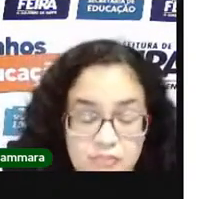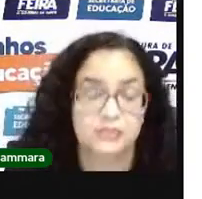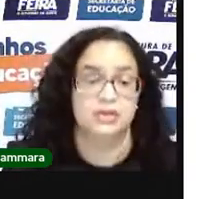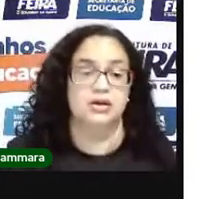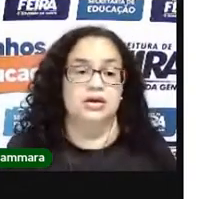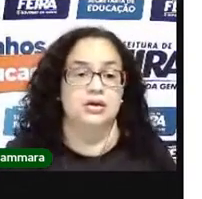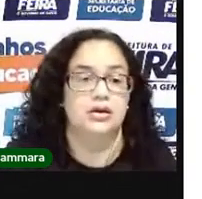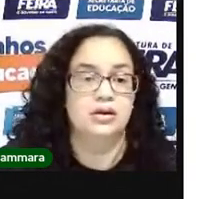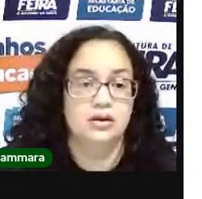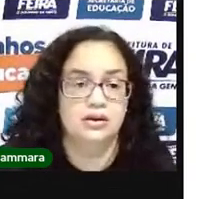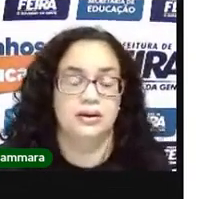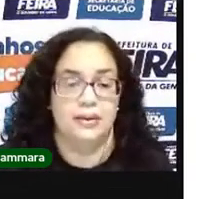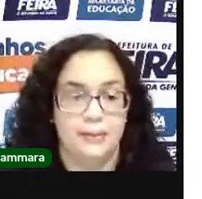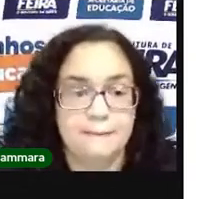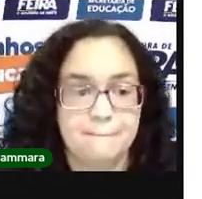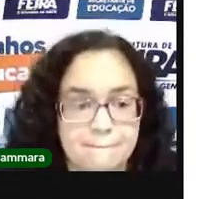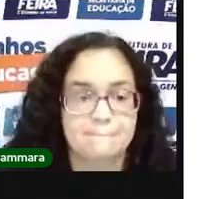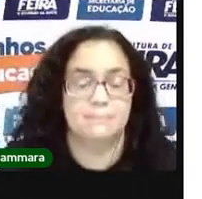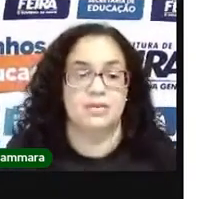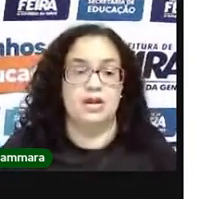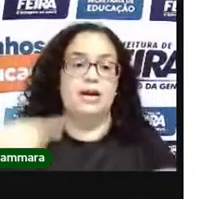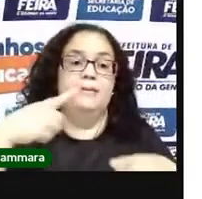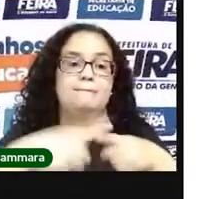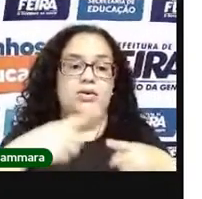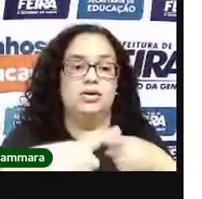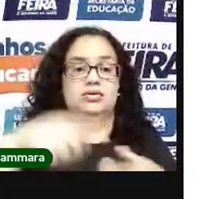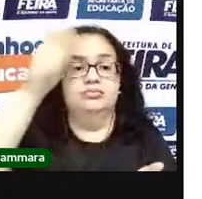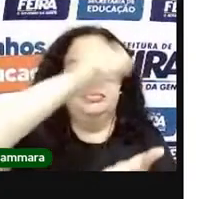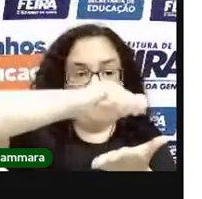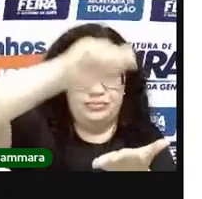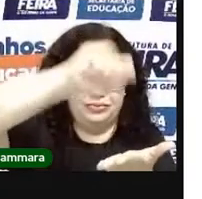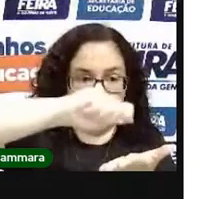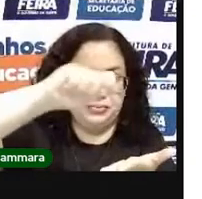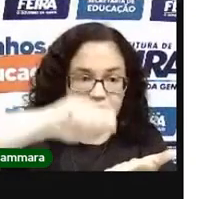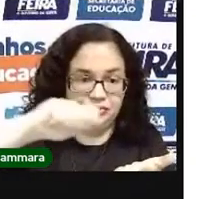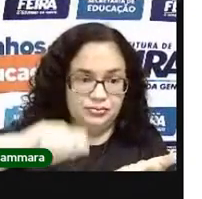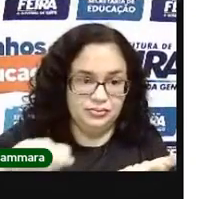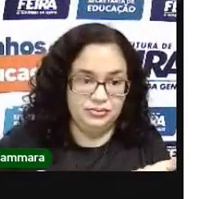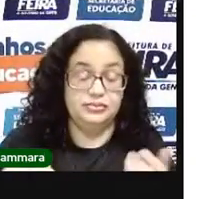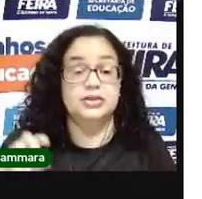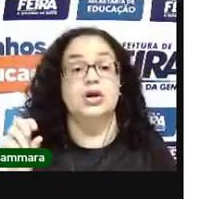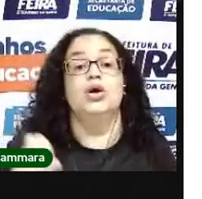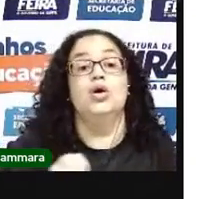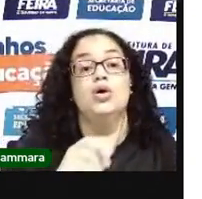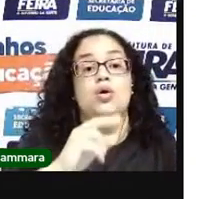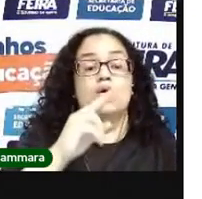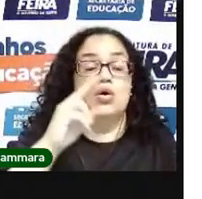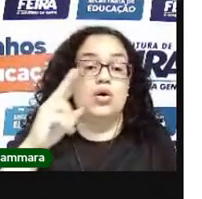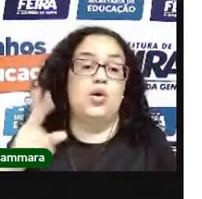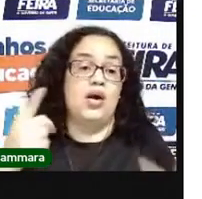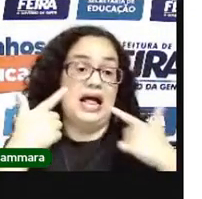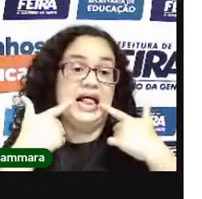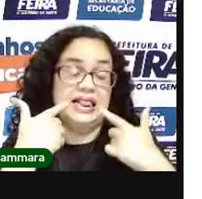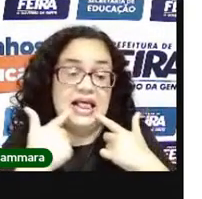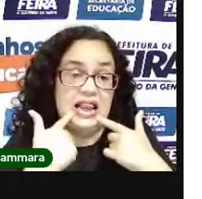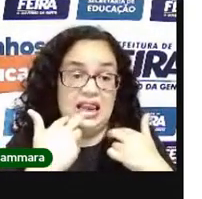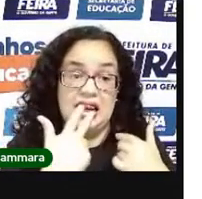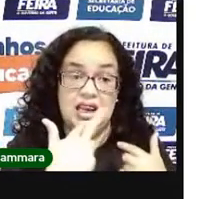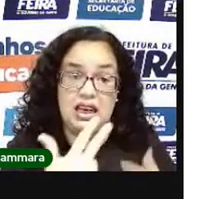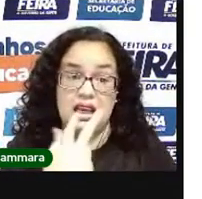quê? Porque ela está no formato escrito. Quando estiver no formato escrito, ou através da língua falada, né?